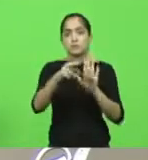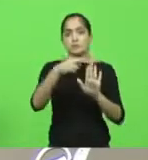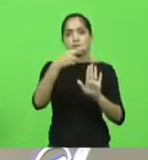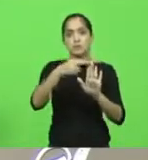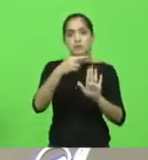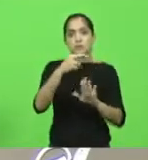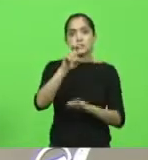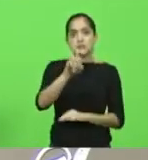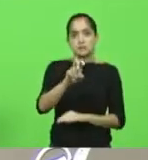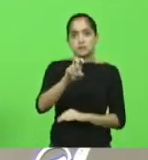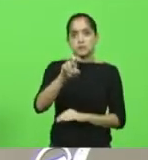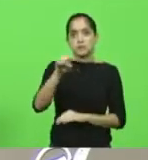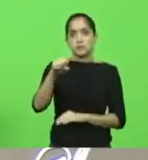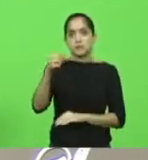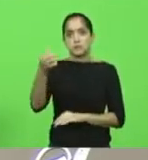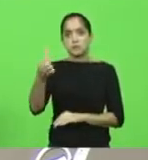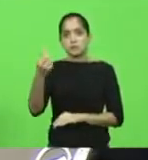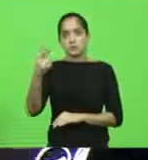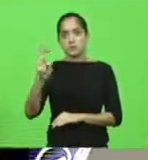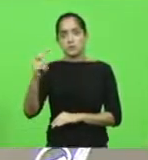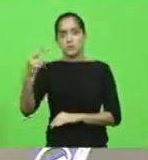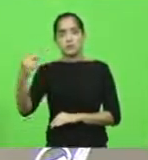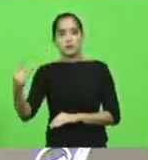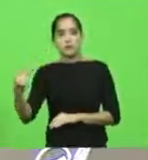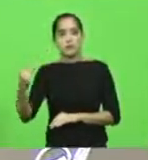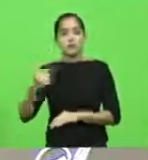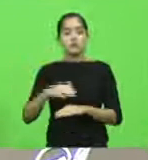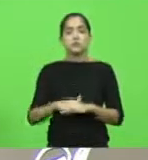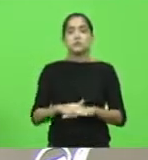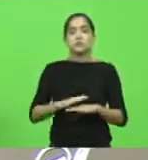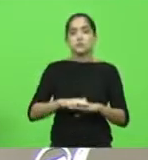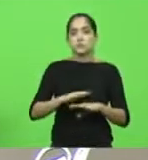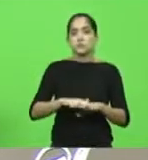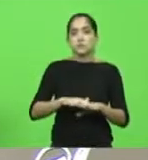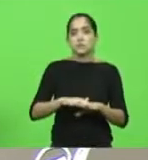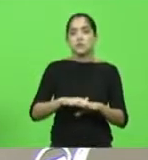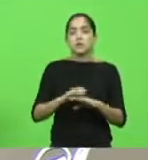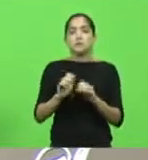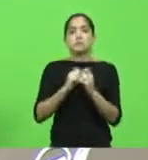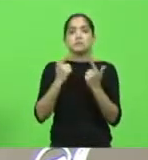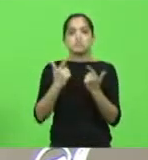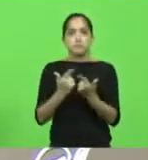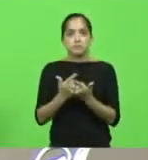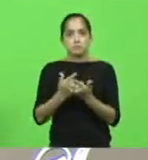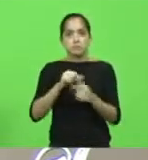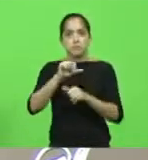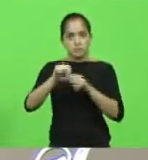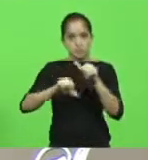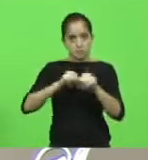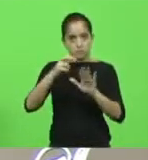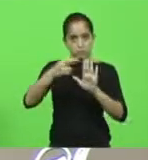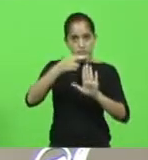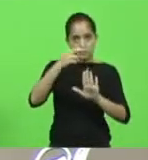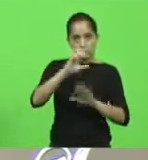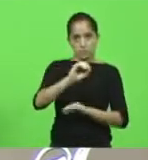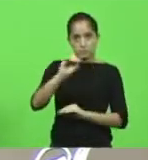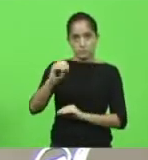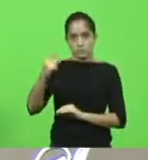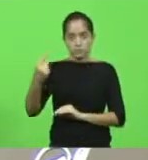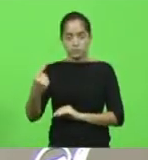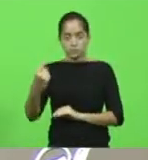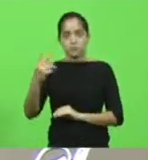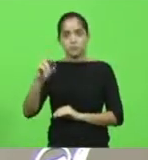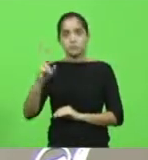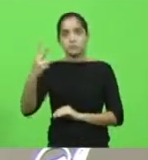5.6-2021, origem legislativa. Altera a resolução nº 001, de 2021,